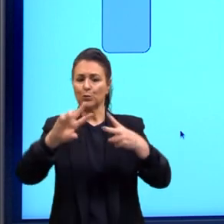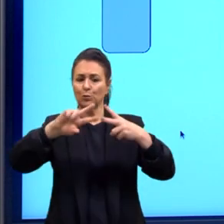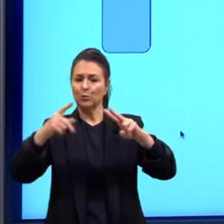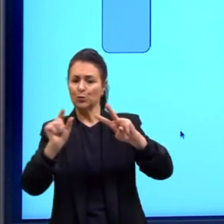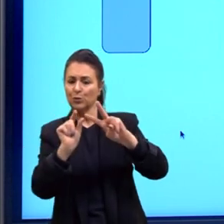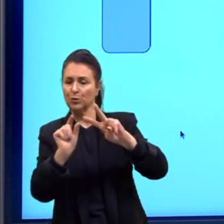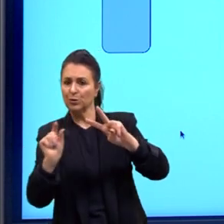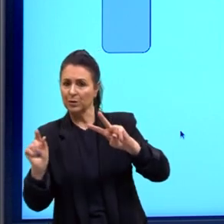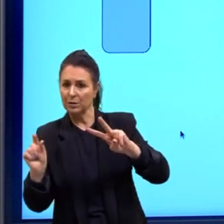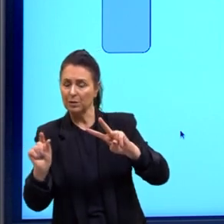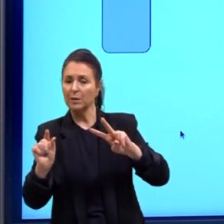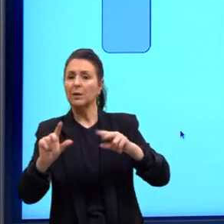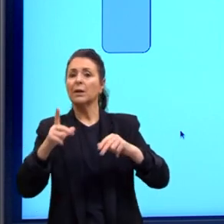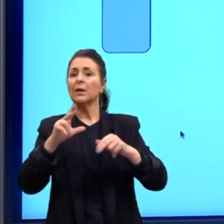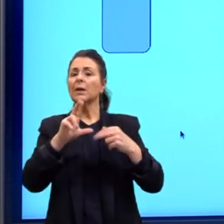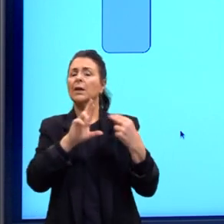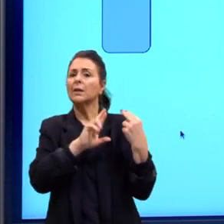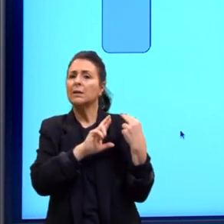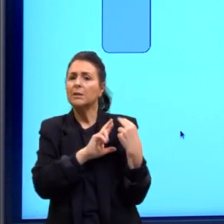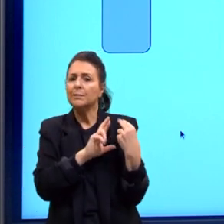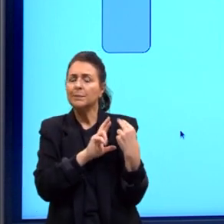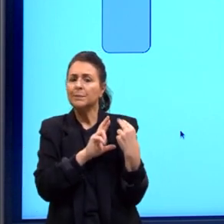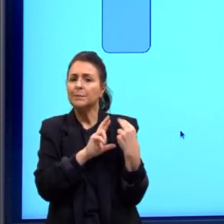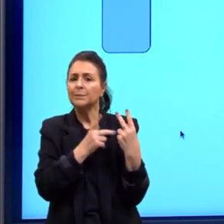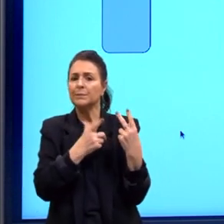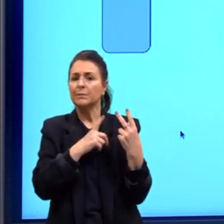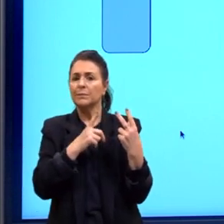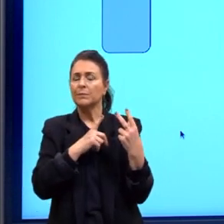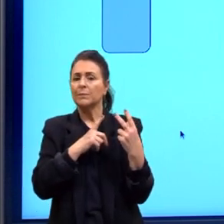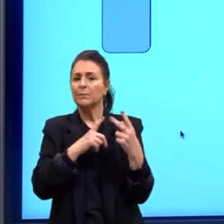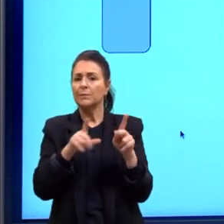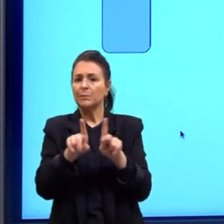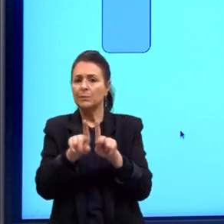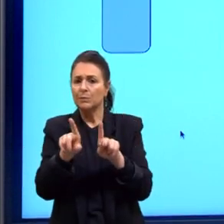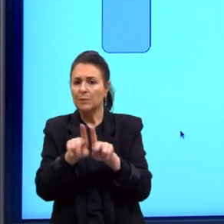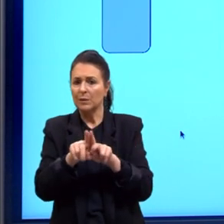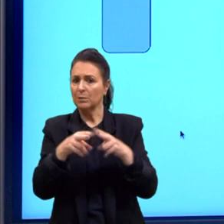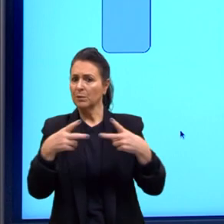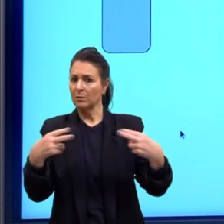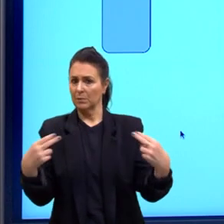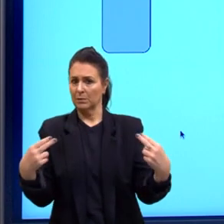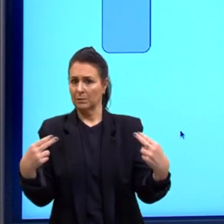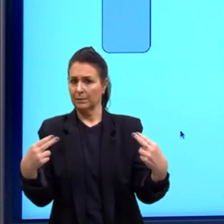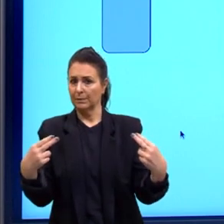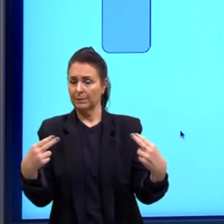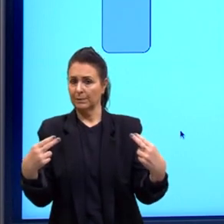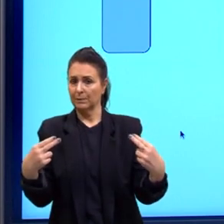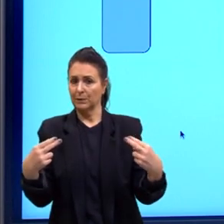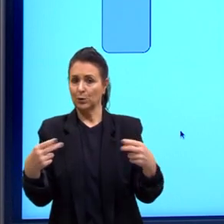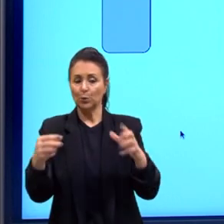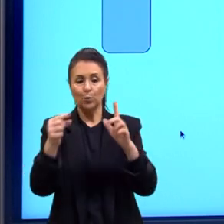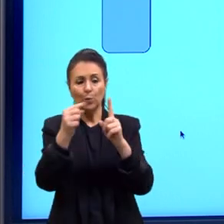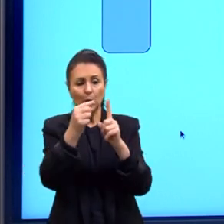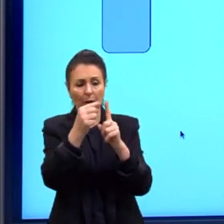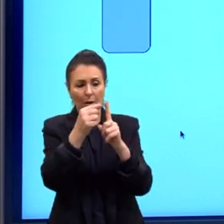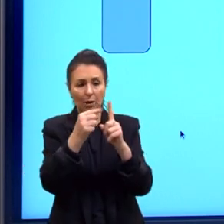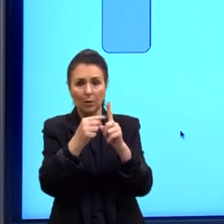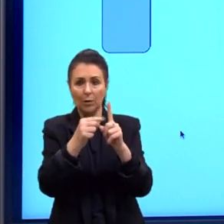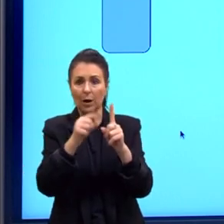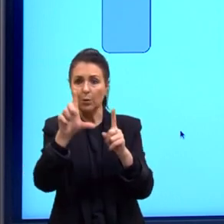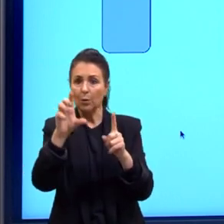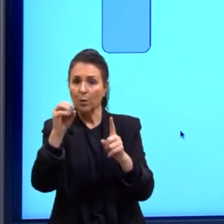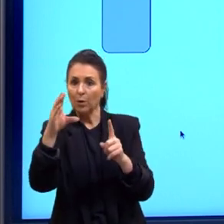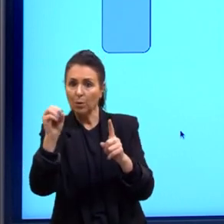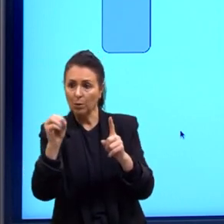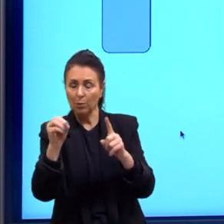responsáveis por formas alternativas de um mesmo caráter. E loco, que é o lugar